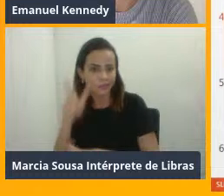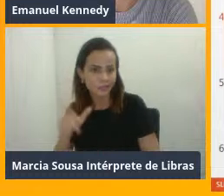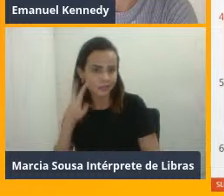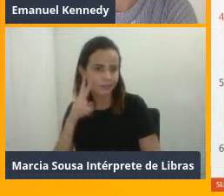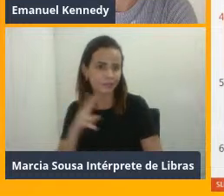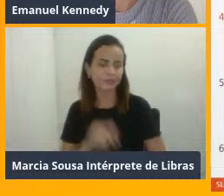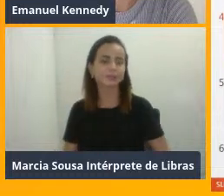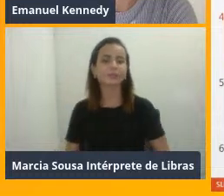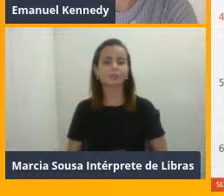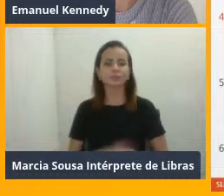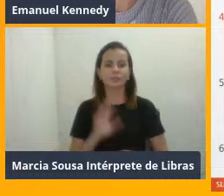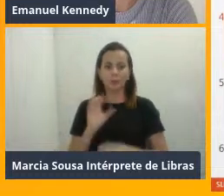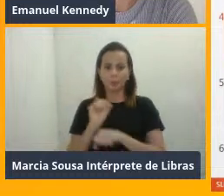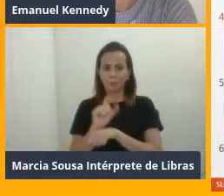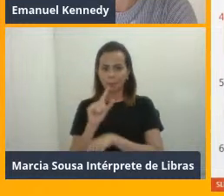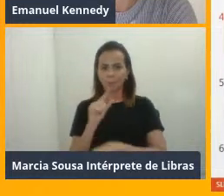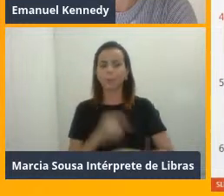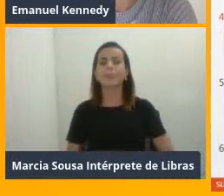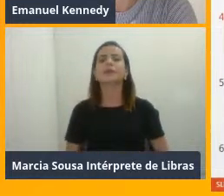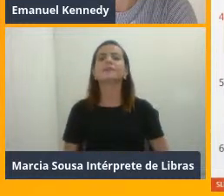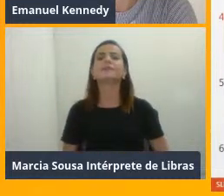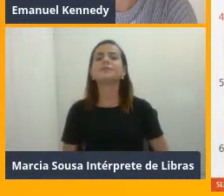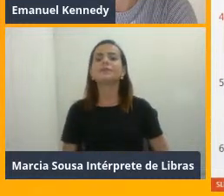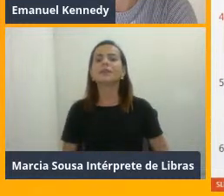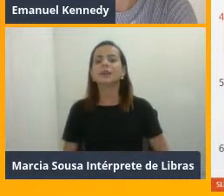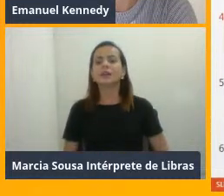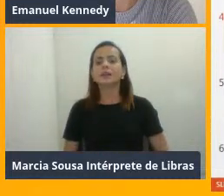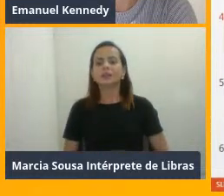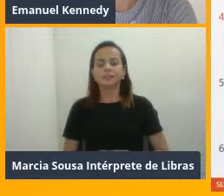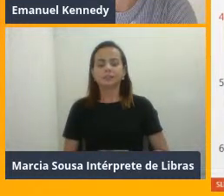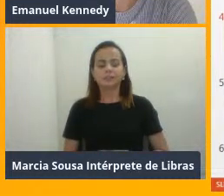Só um instante. Assim?